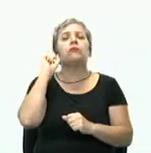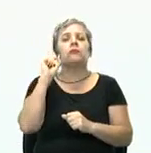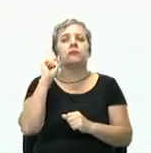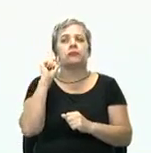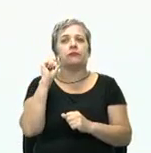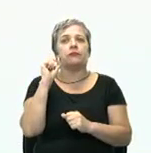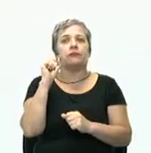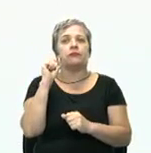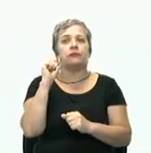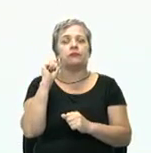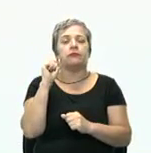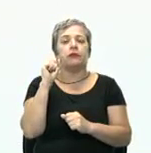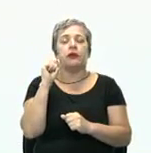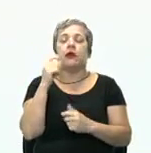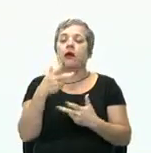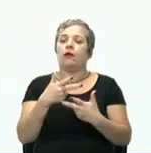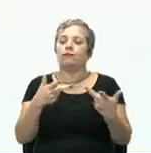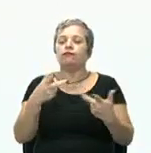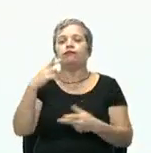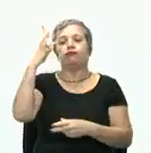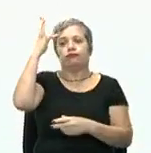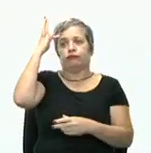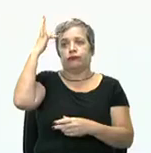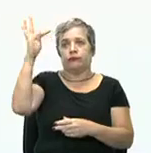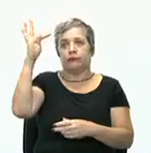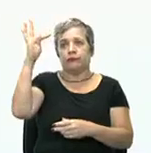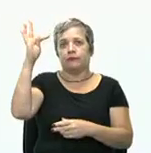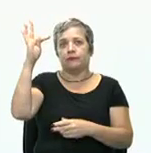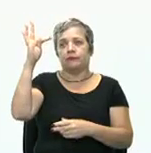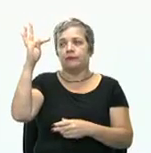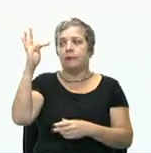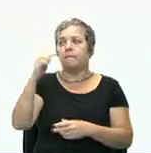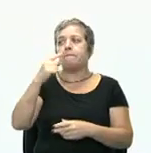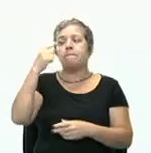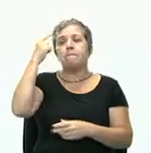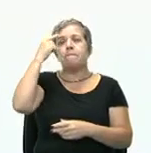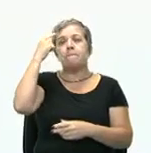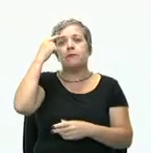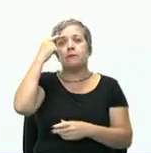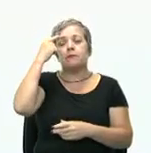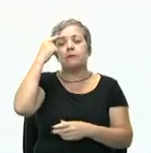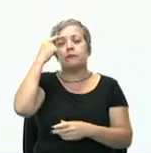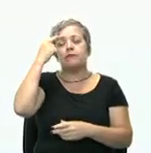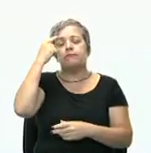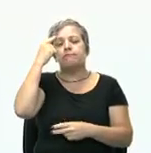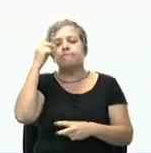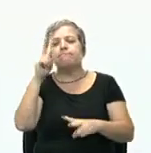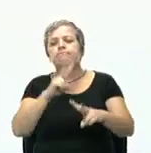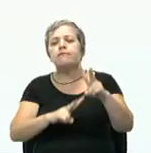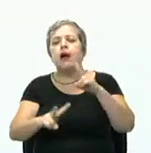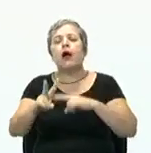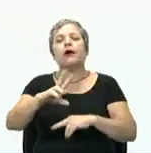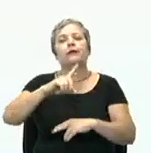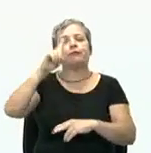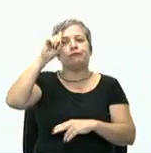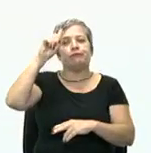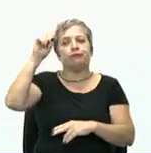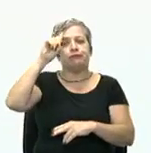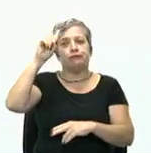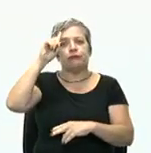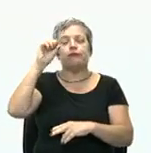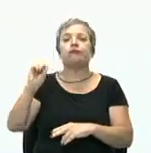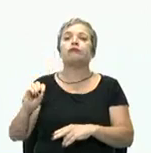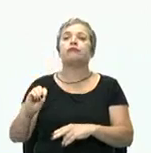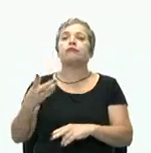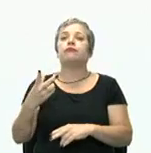Que é uma teoria que pensa na previsibilidade e na rotina. E isso